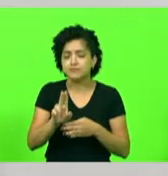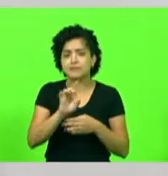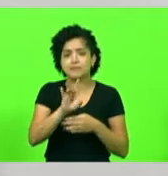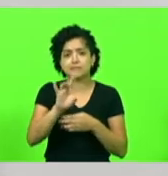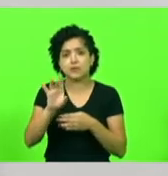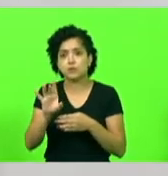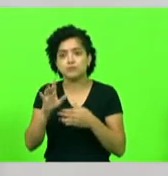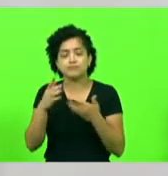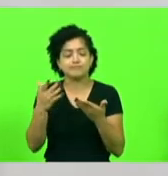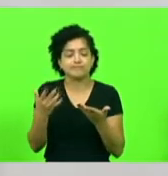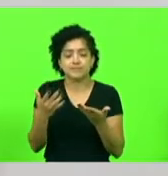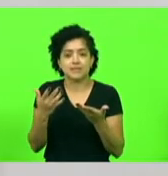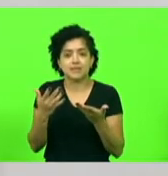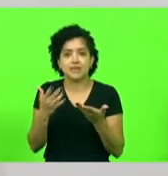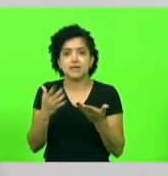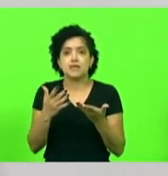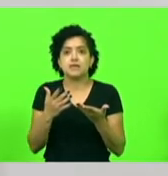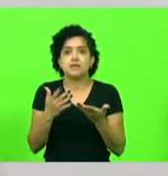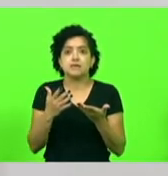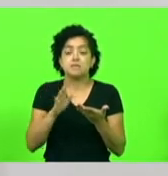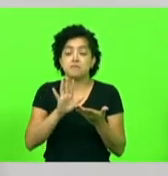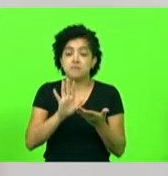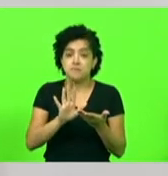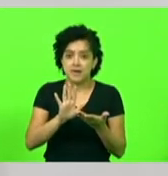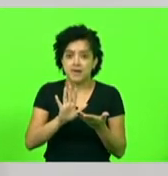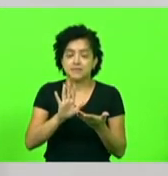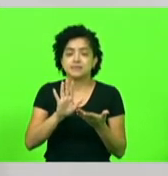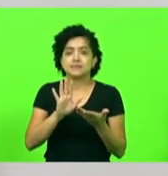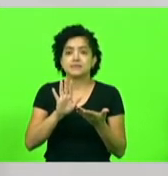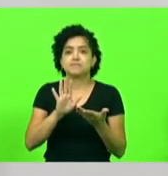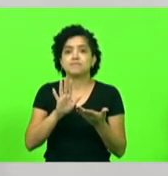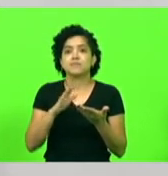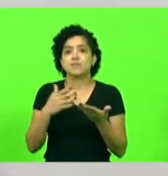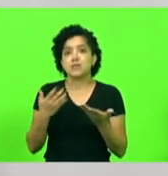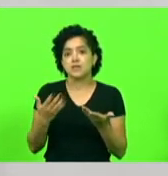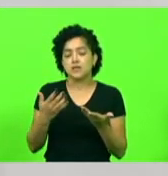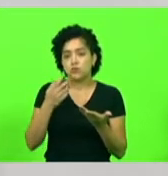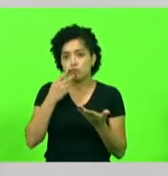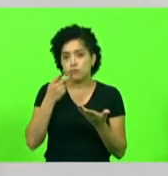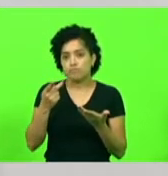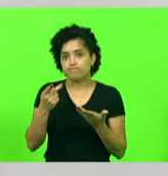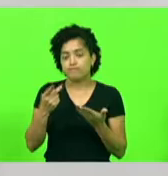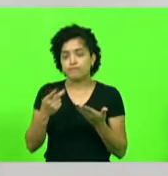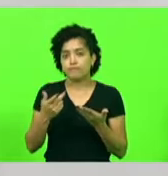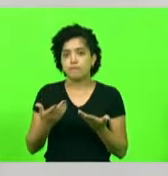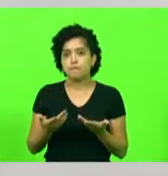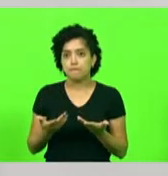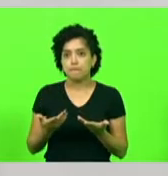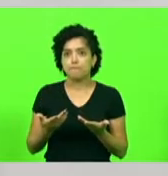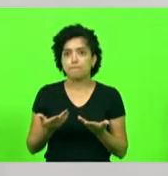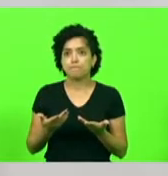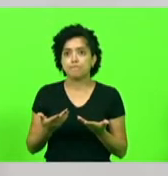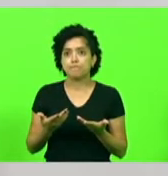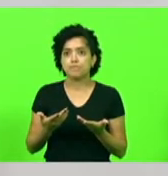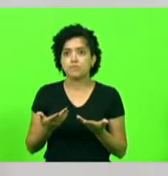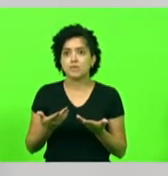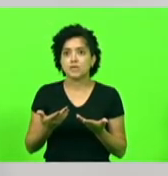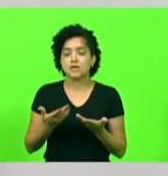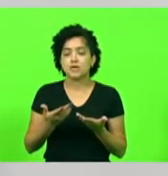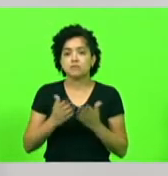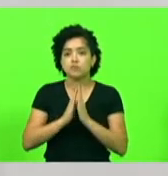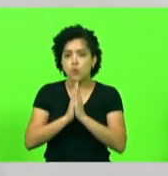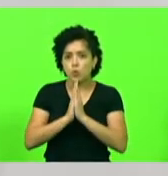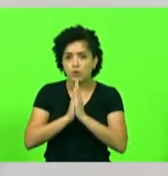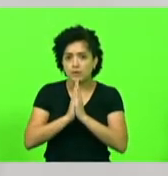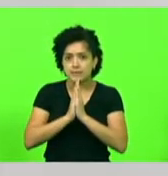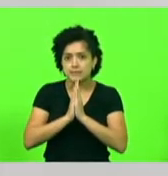cometerei alguma injustiça, né? Eu diria que só a oração,